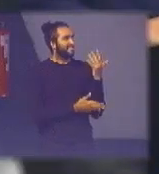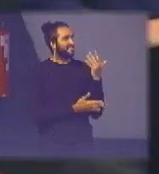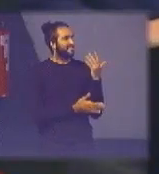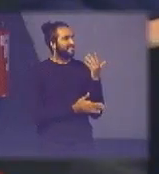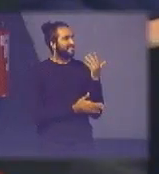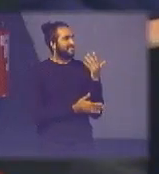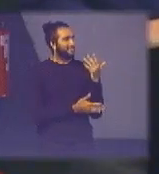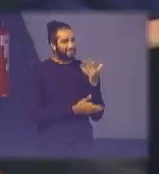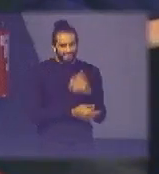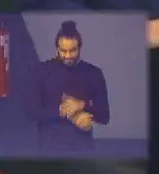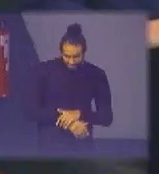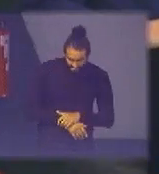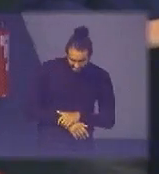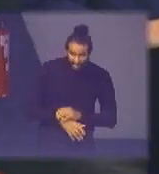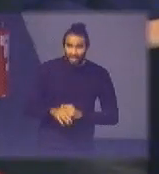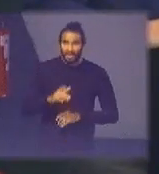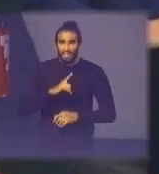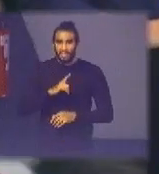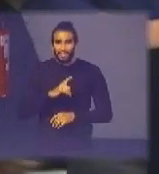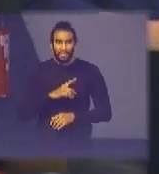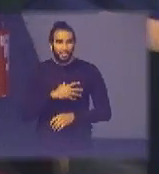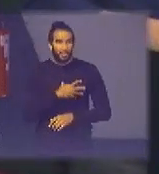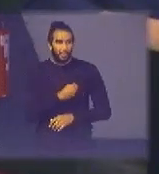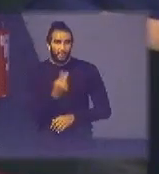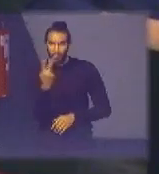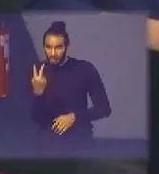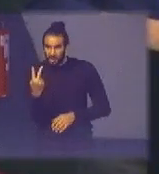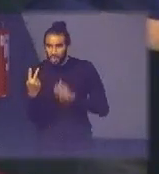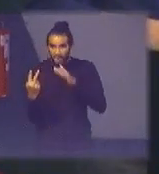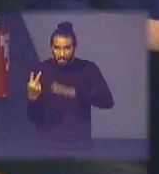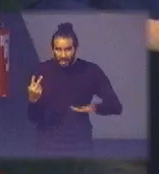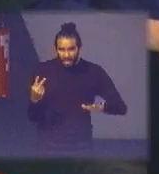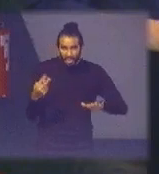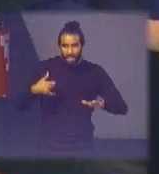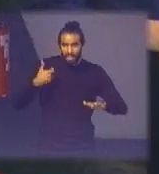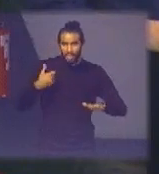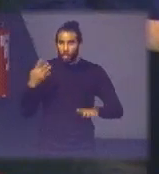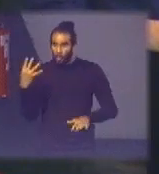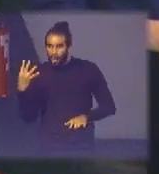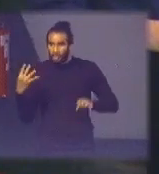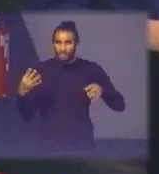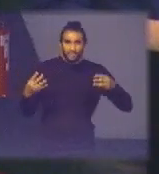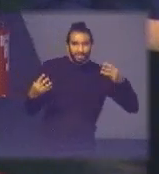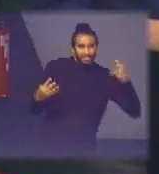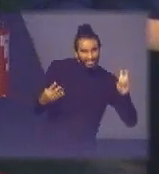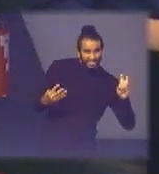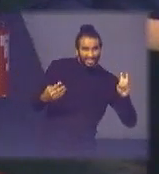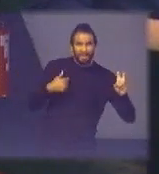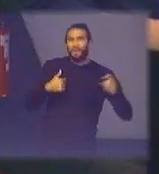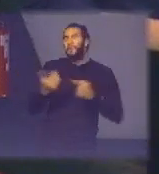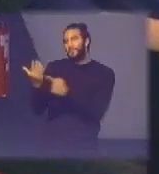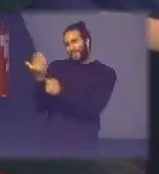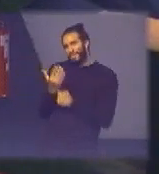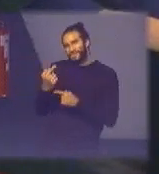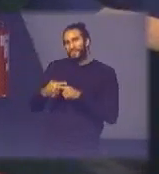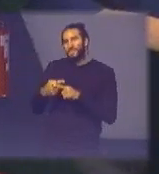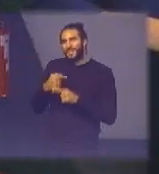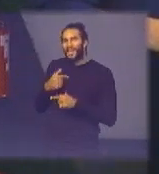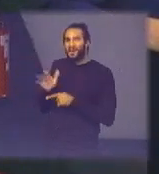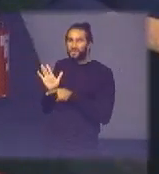e eu tenho dois filhos pequenos tá? Catarina e Matheus 4, 5 anos então compra o livro cara porque ajuda a criação deles entendeu?